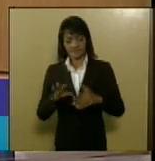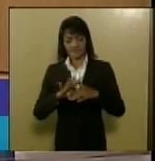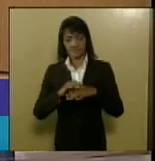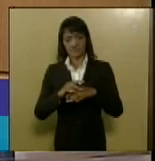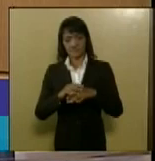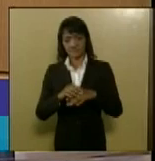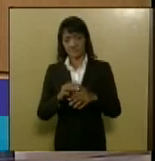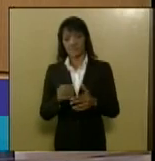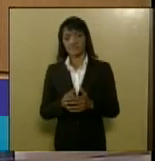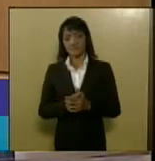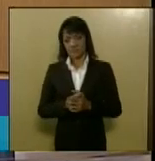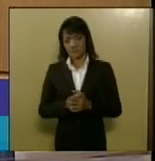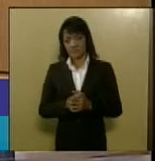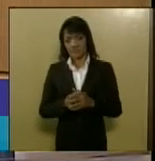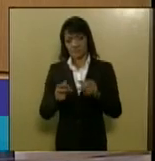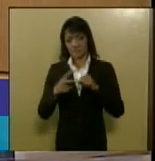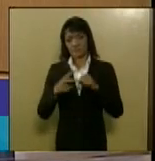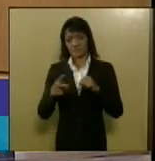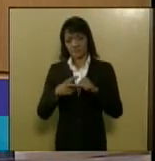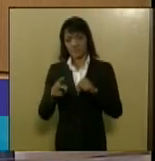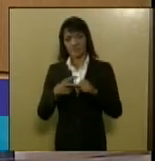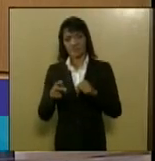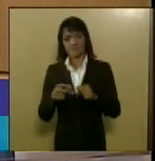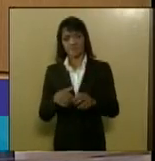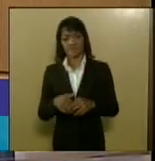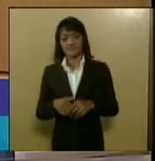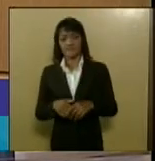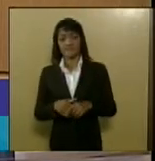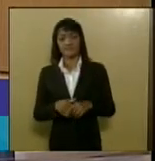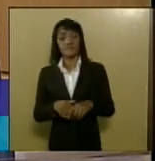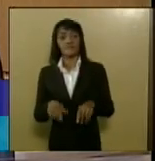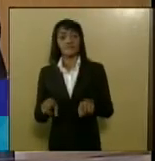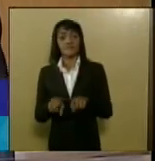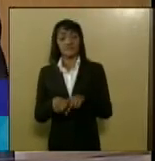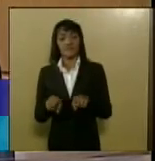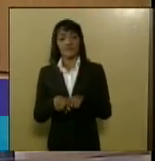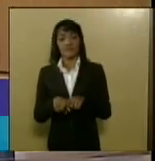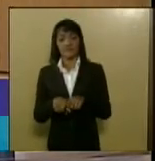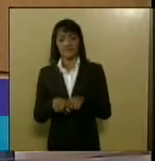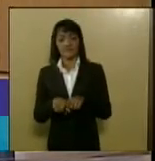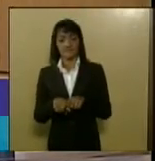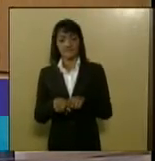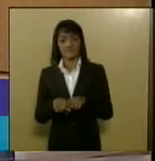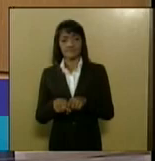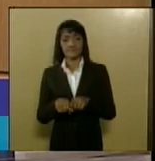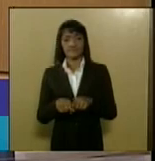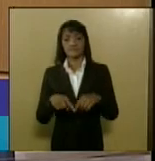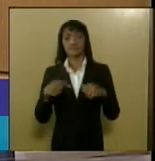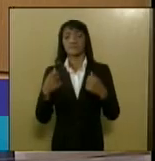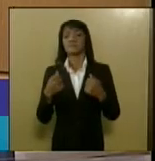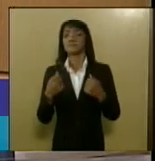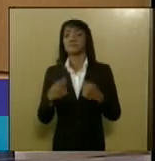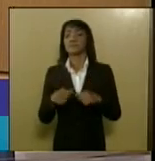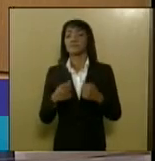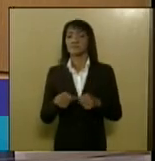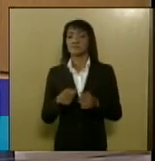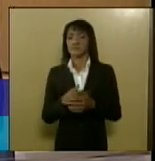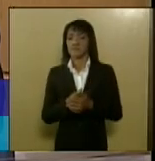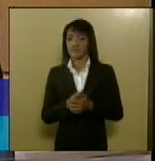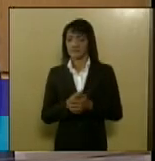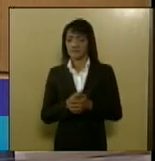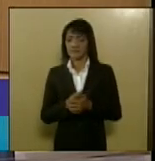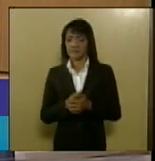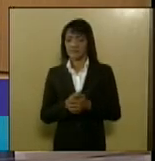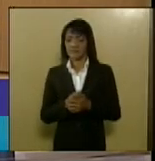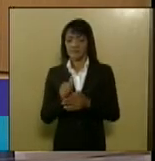provocadas pelo cigarro e também devemos recuperar aqueles fumantes que